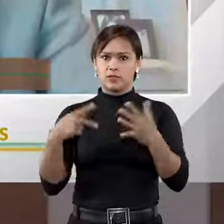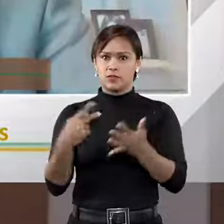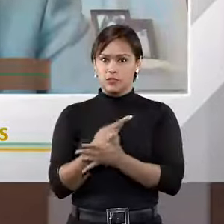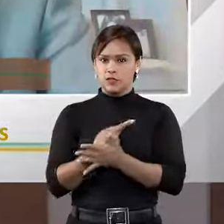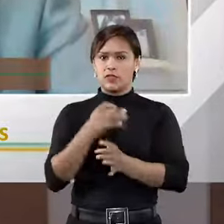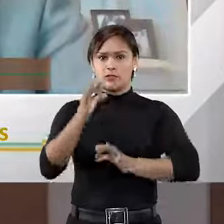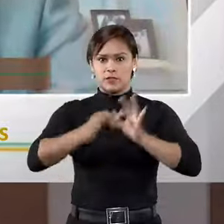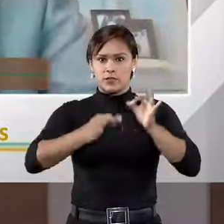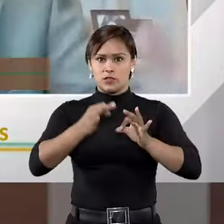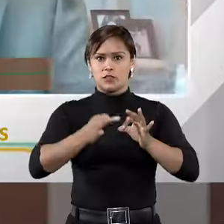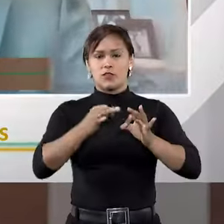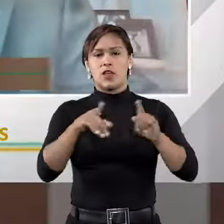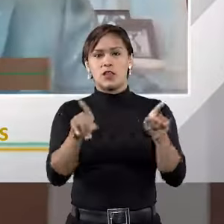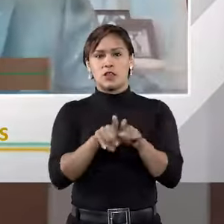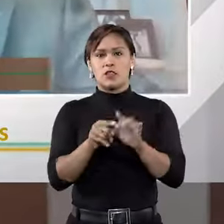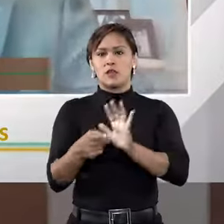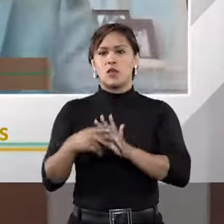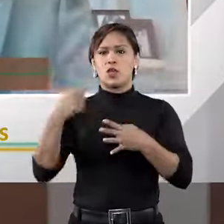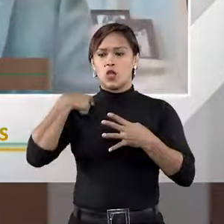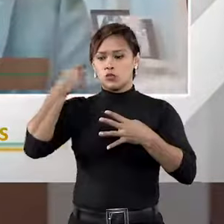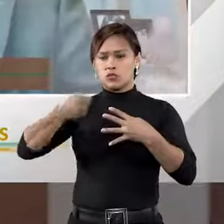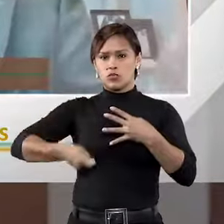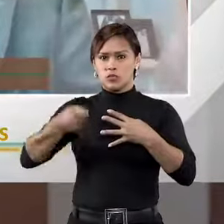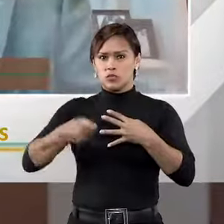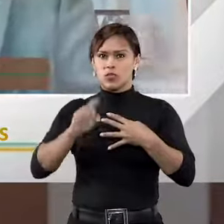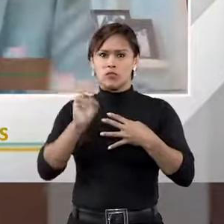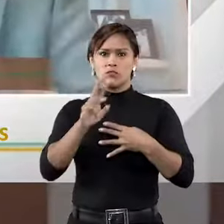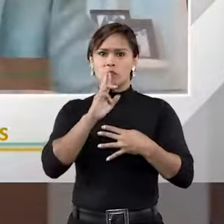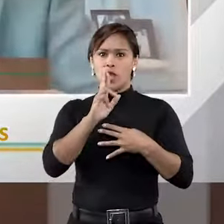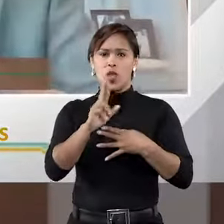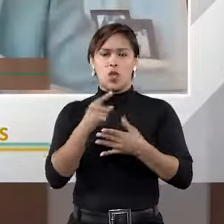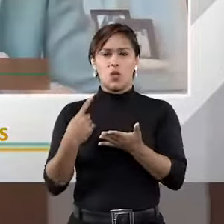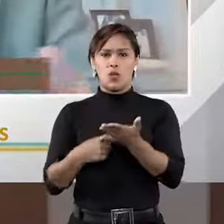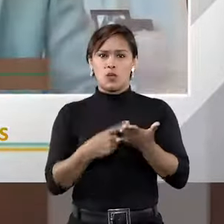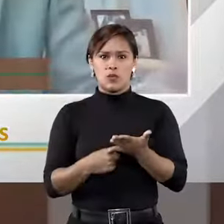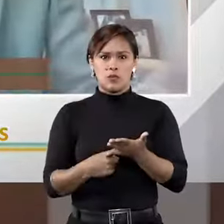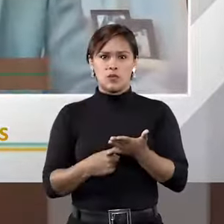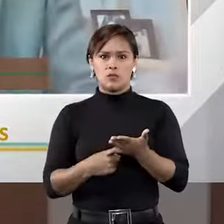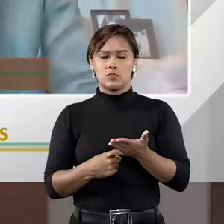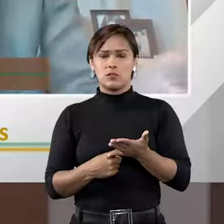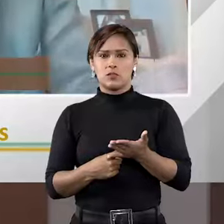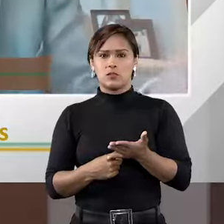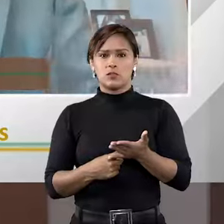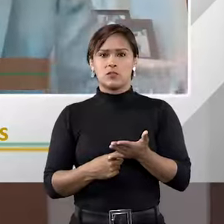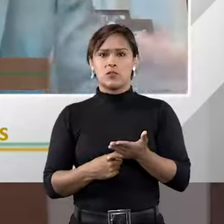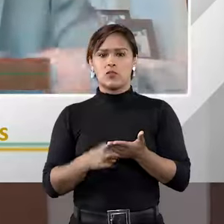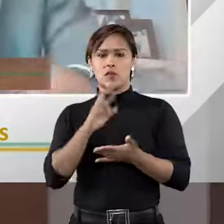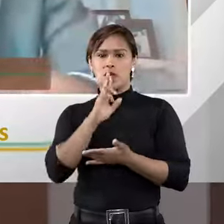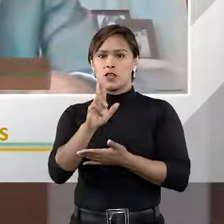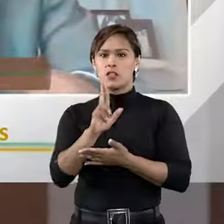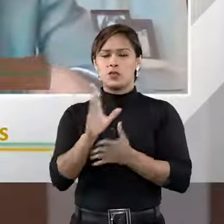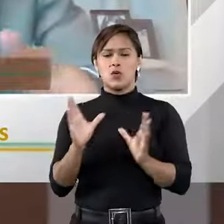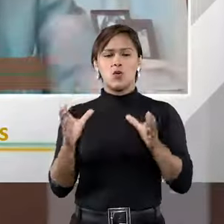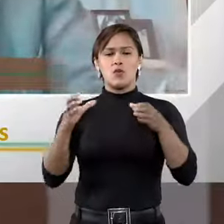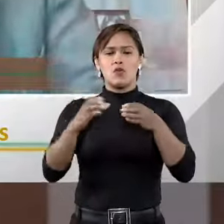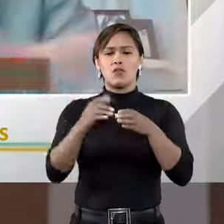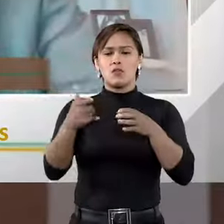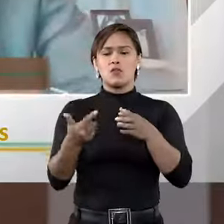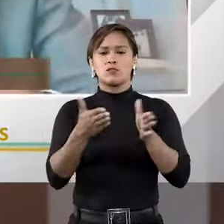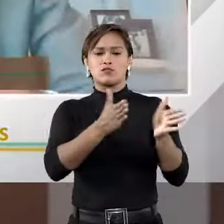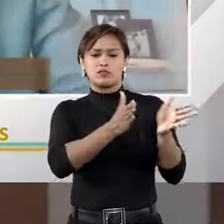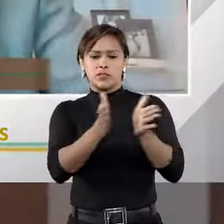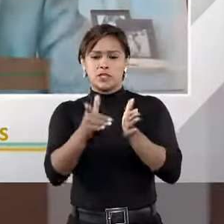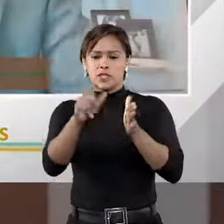ela vai ser julgada tanto quanto seria por um juiz, ou seja, não é uma solução de acordo, não é uma solução de autocomposição, de